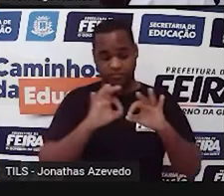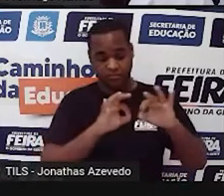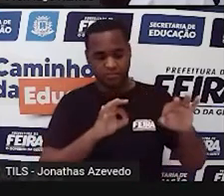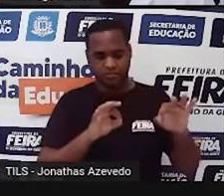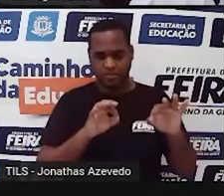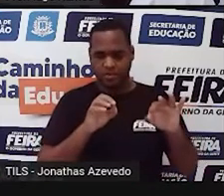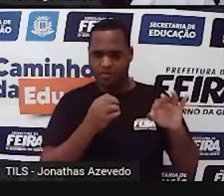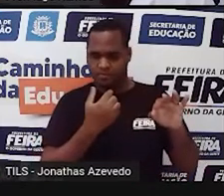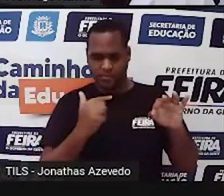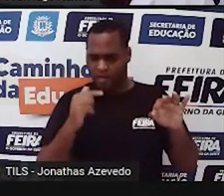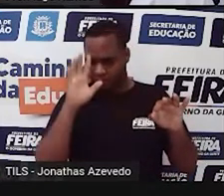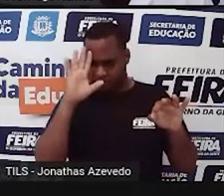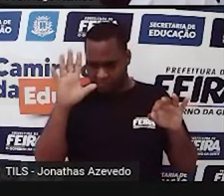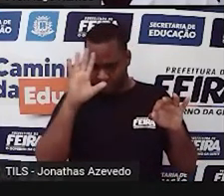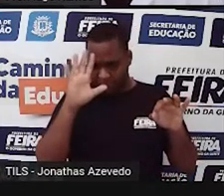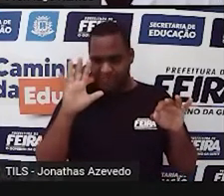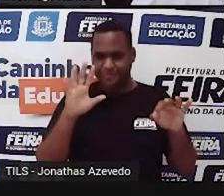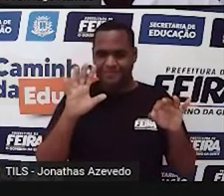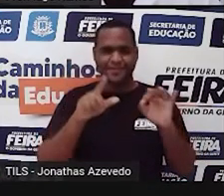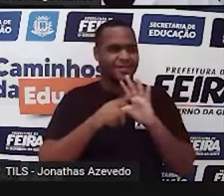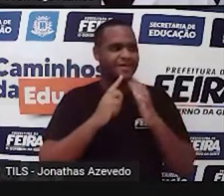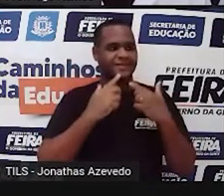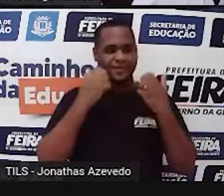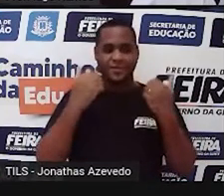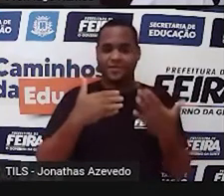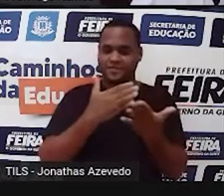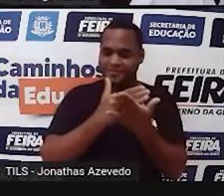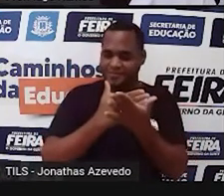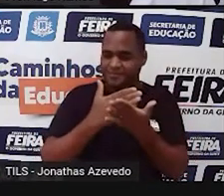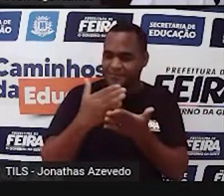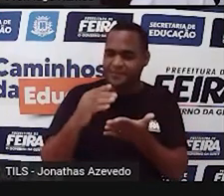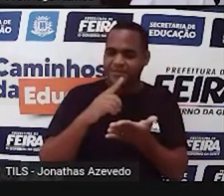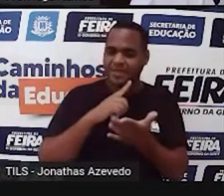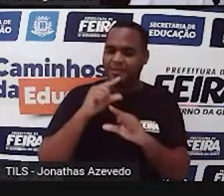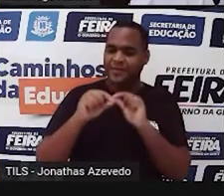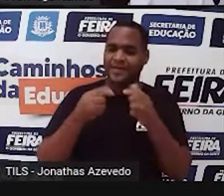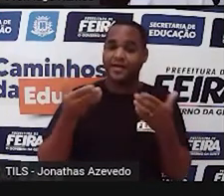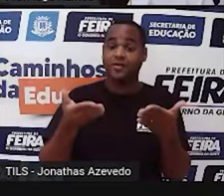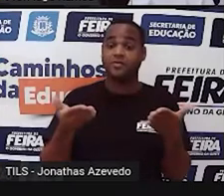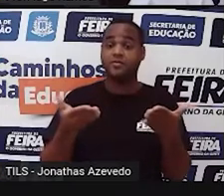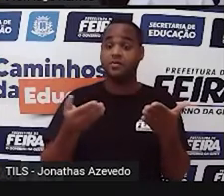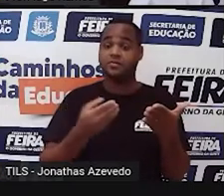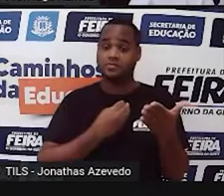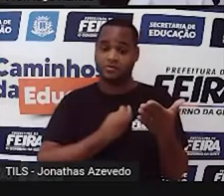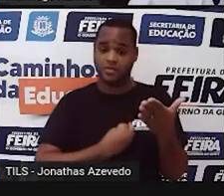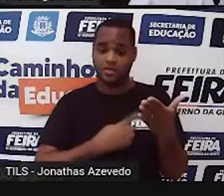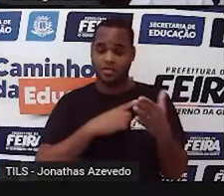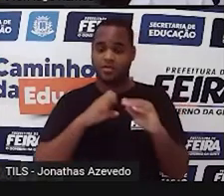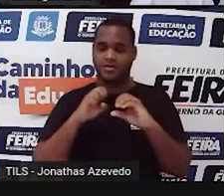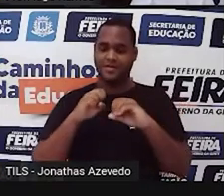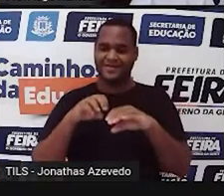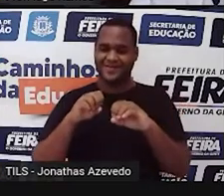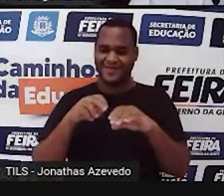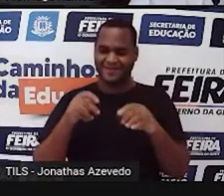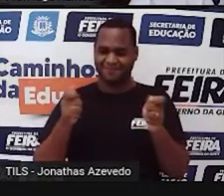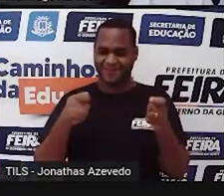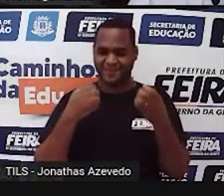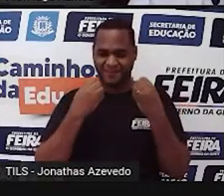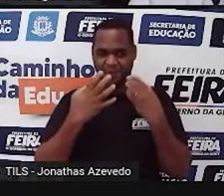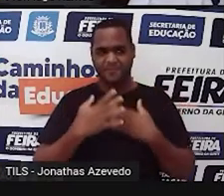não tinha parado pra pensar nisso antes, você começou a pensar aqui, agora, né? Nessa aula, tá bom?